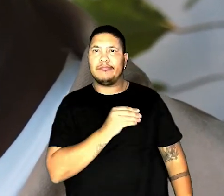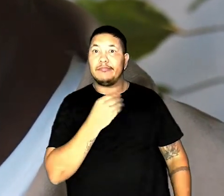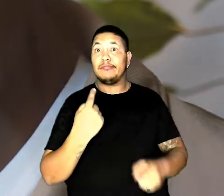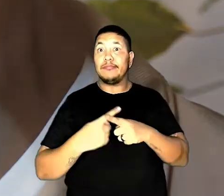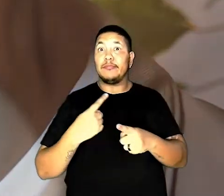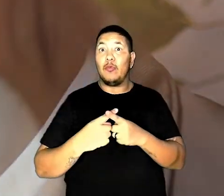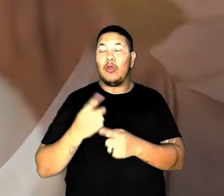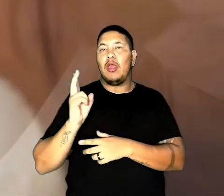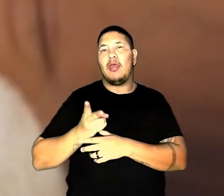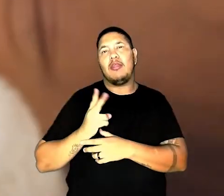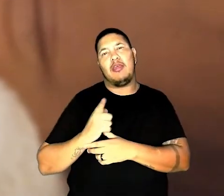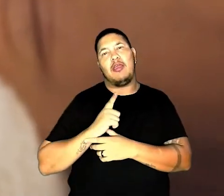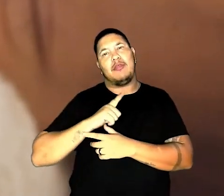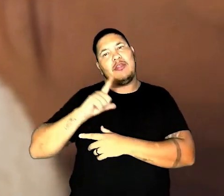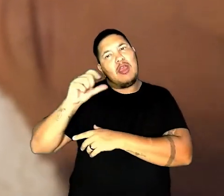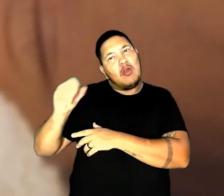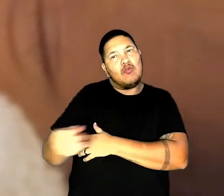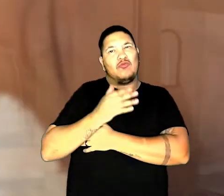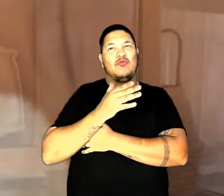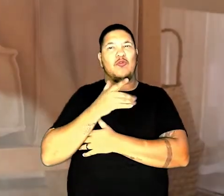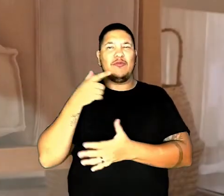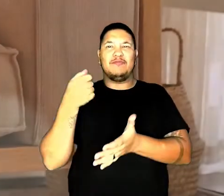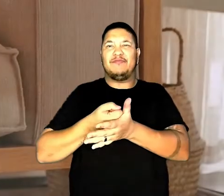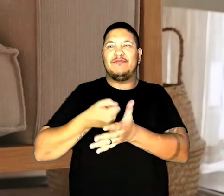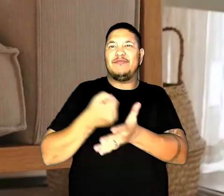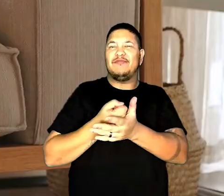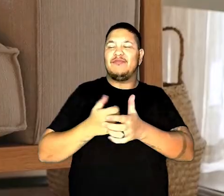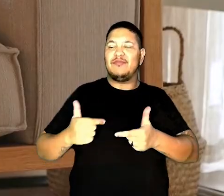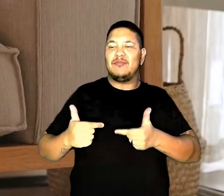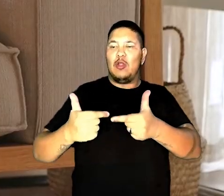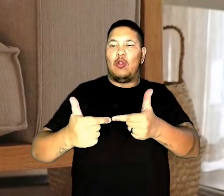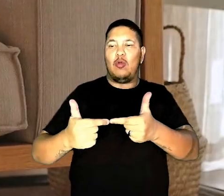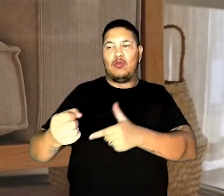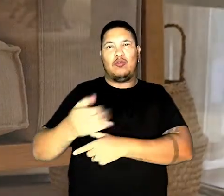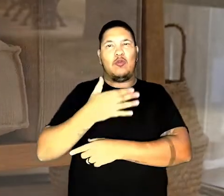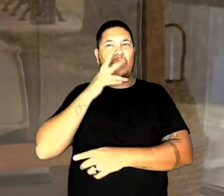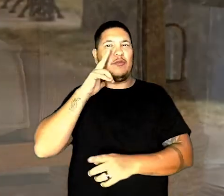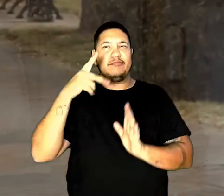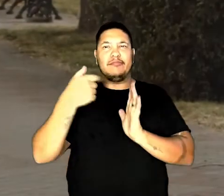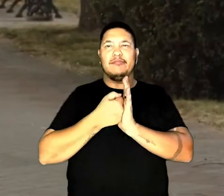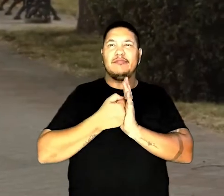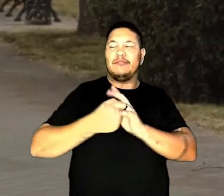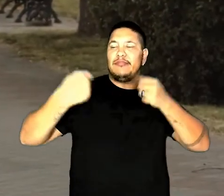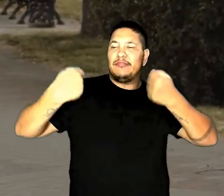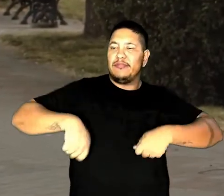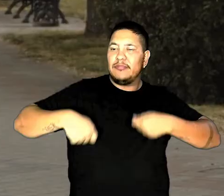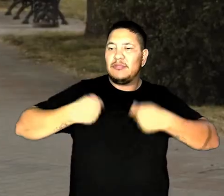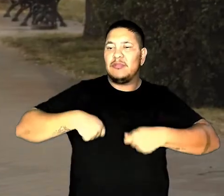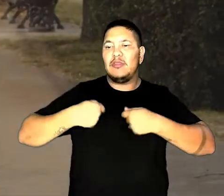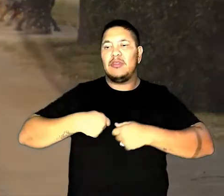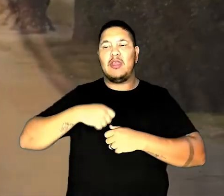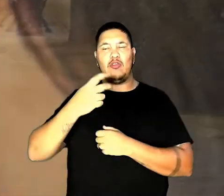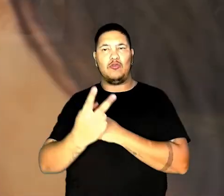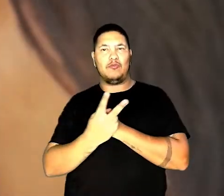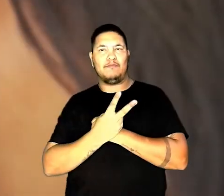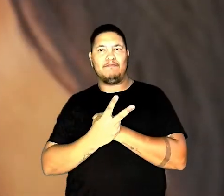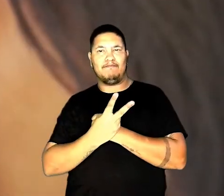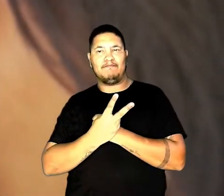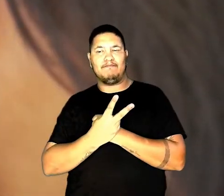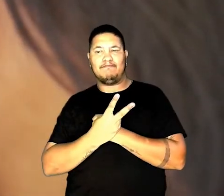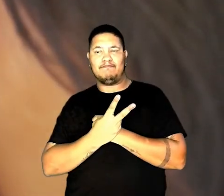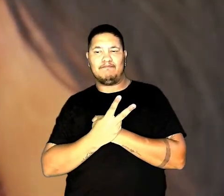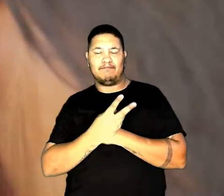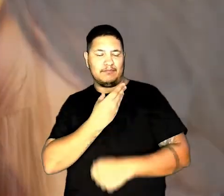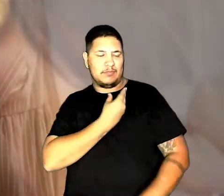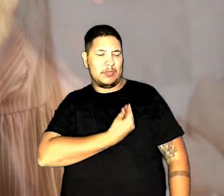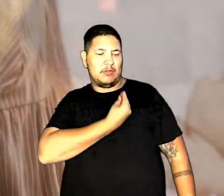pode deixar de estudar, porque há sempre uma nova reivindicação, há sempre um novo reconhecimento da necessidade de